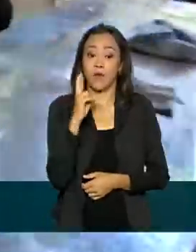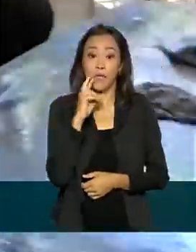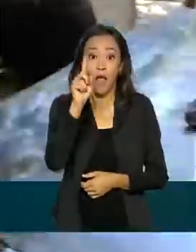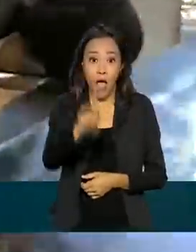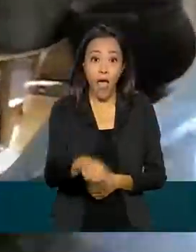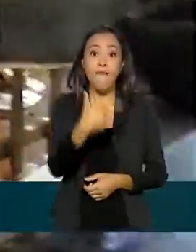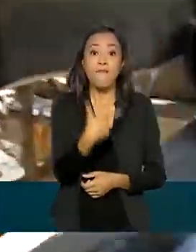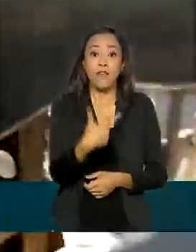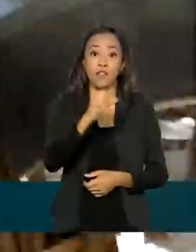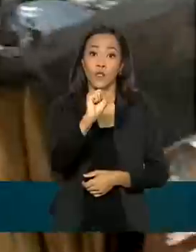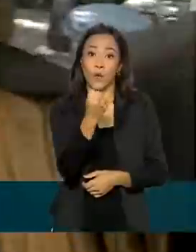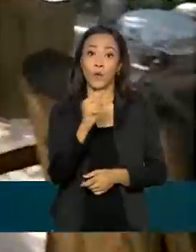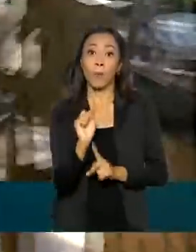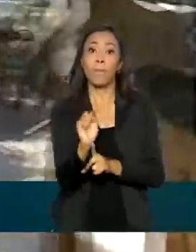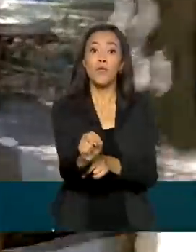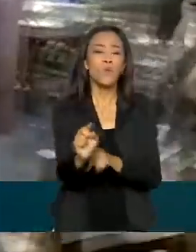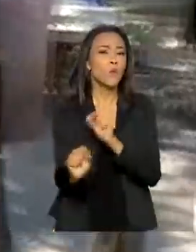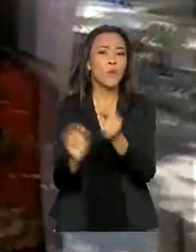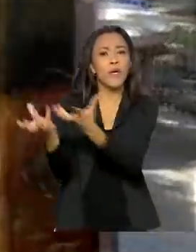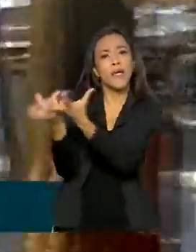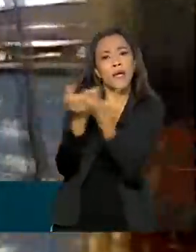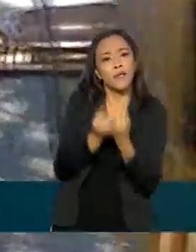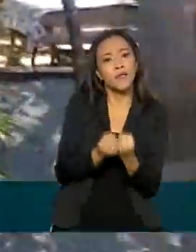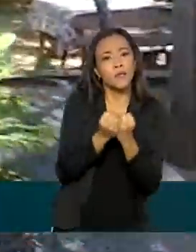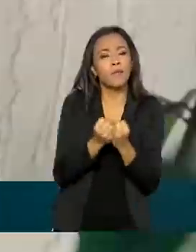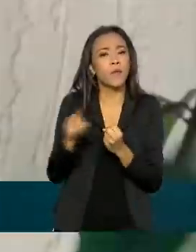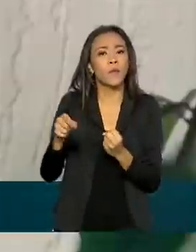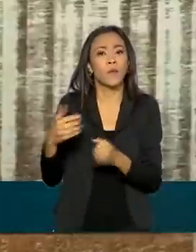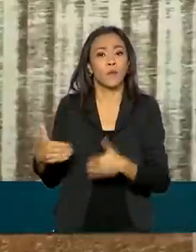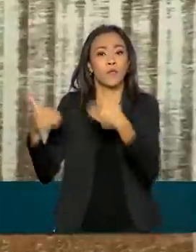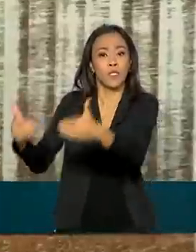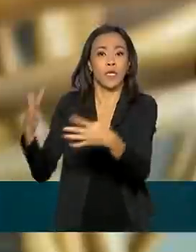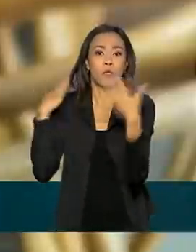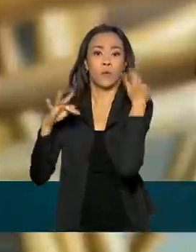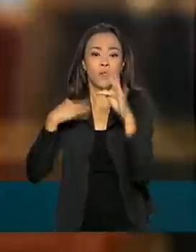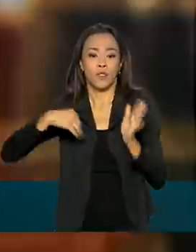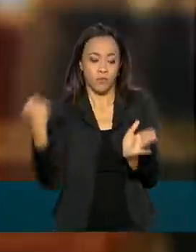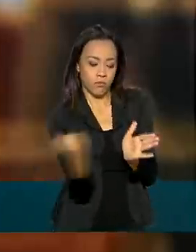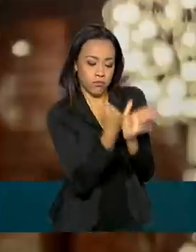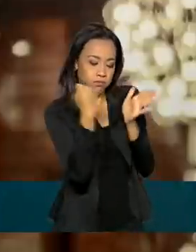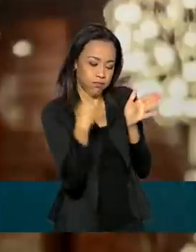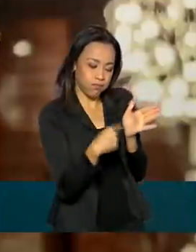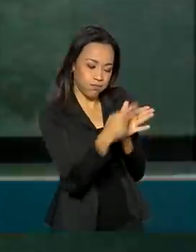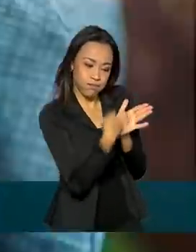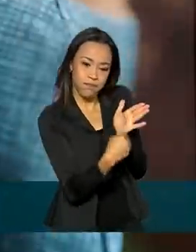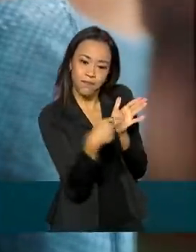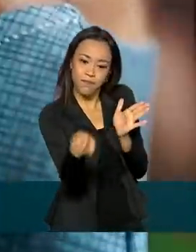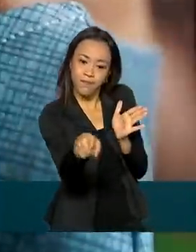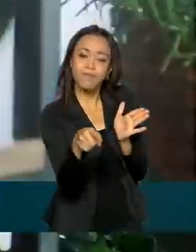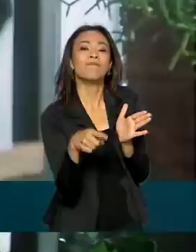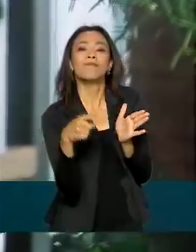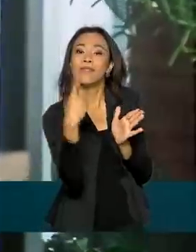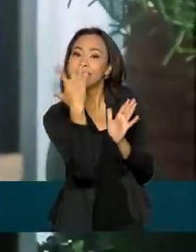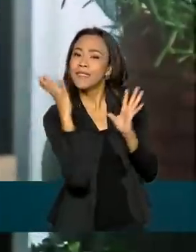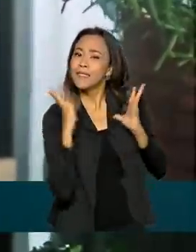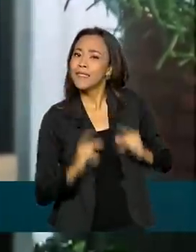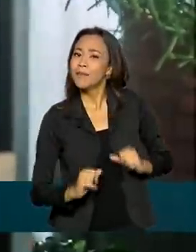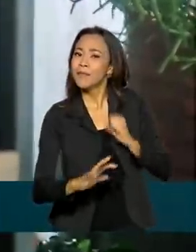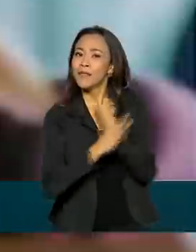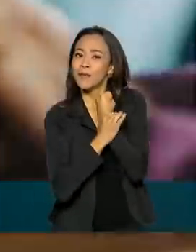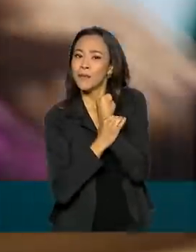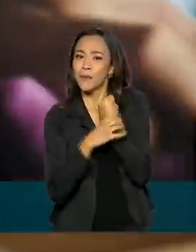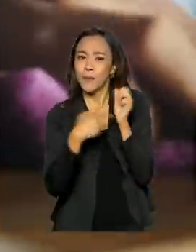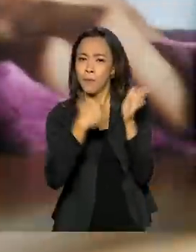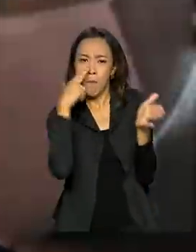estabelecimentos que recebeu do Ministério do Turismo o selo Turismo Responsável Limpo e Seguro. O selo